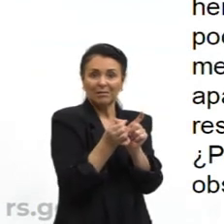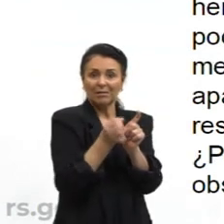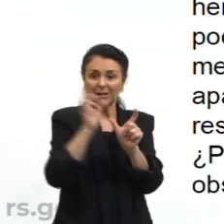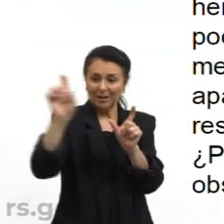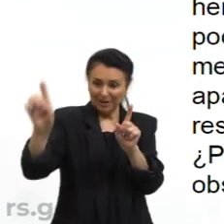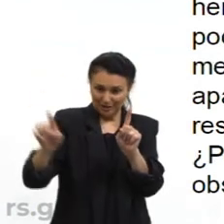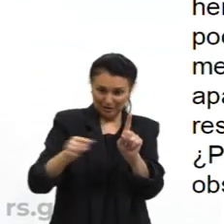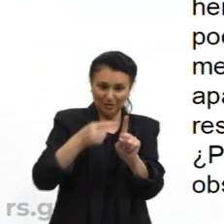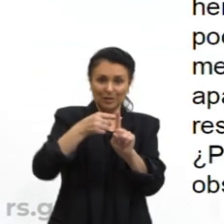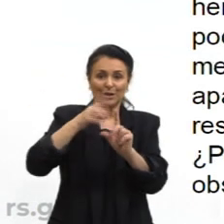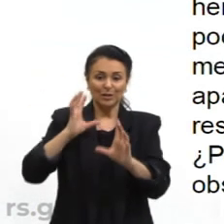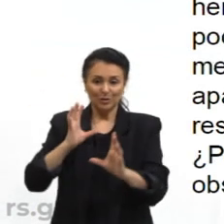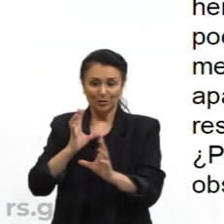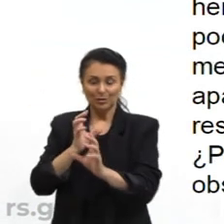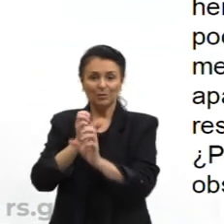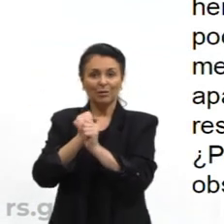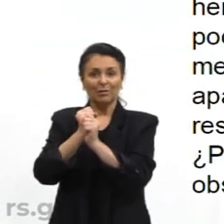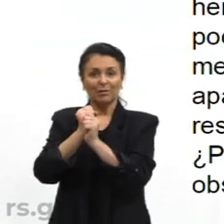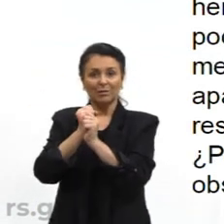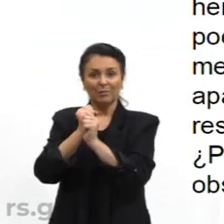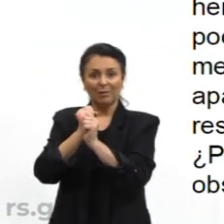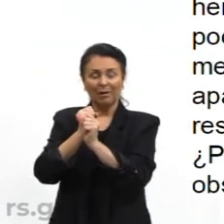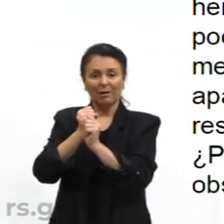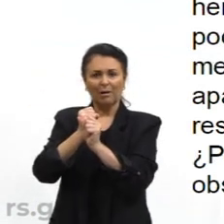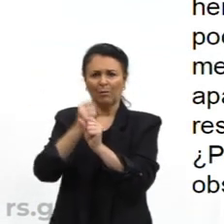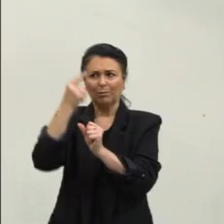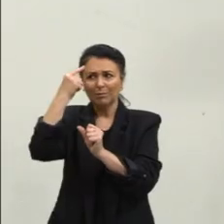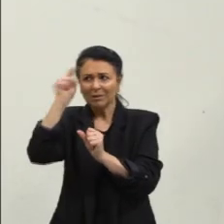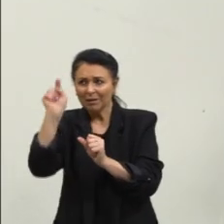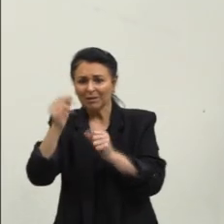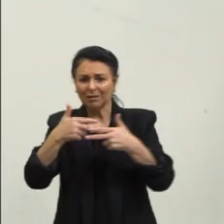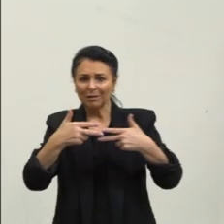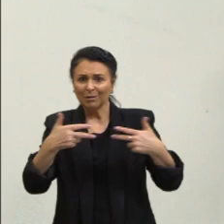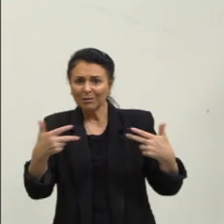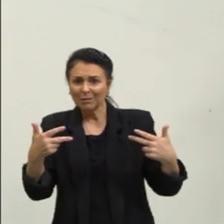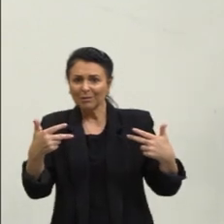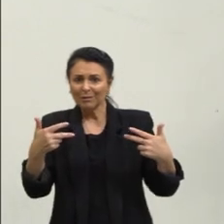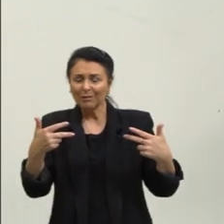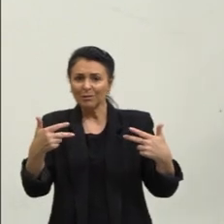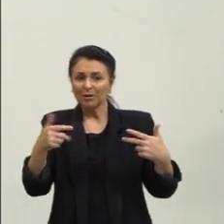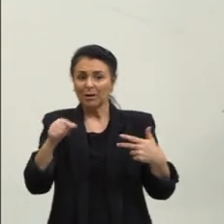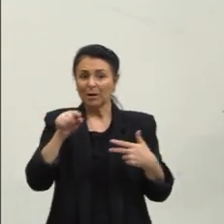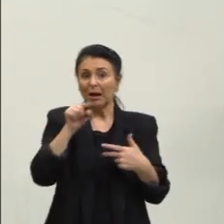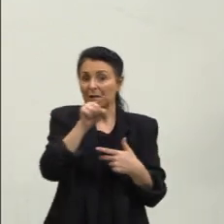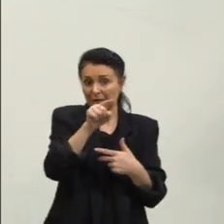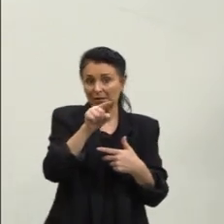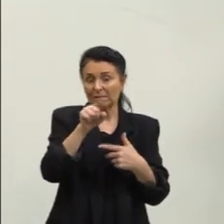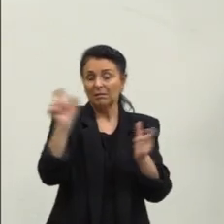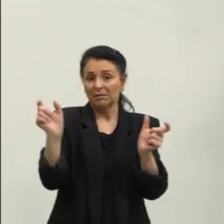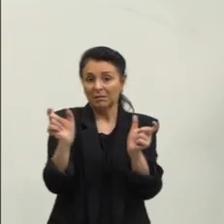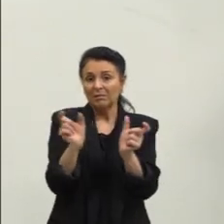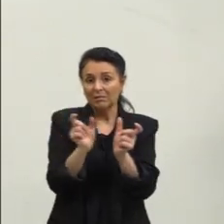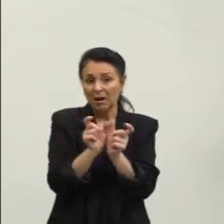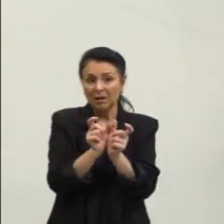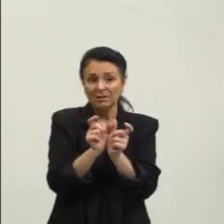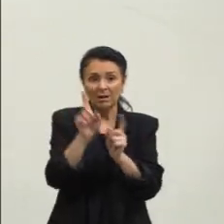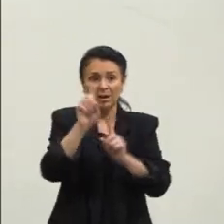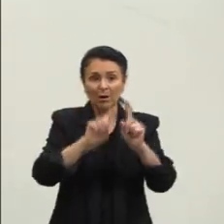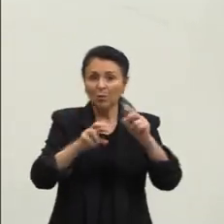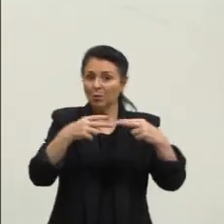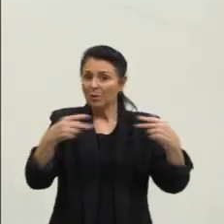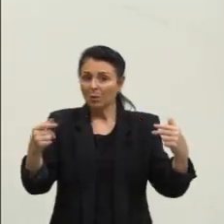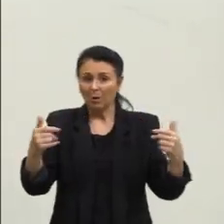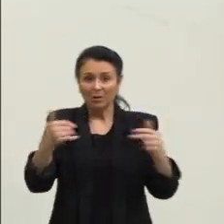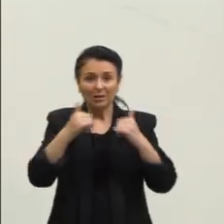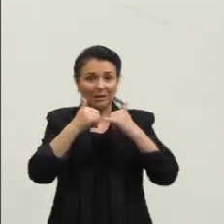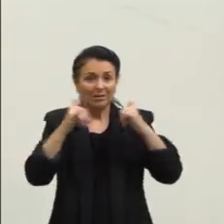algo a mais Que pode ser uma ideia Que pode ser um elemento Ali no caso, um aparelho Um aparelho elétrico Nós